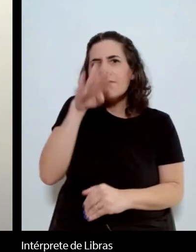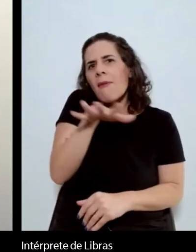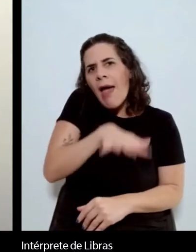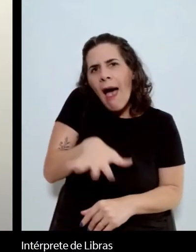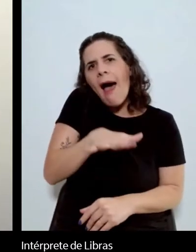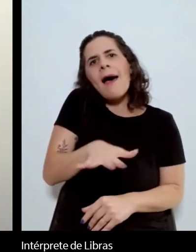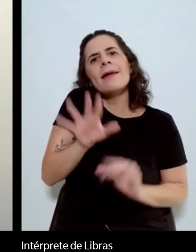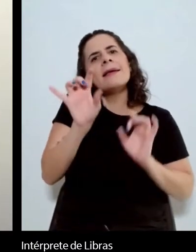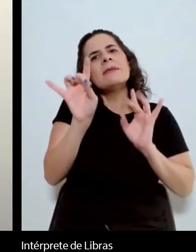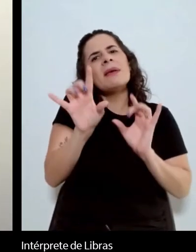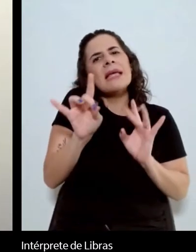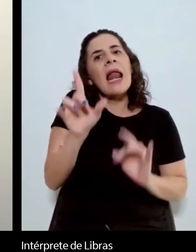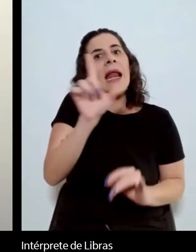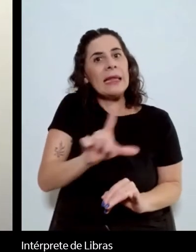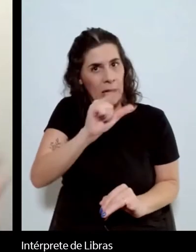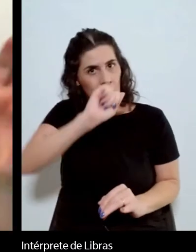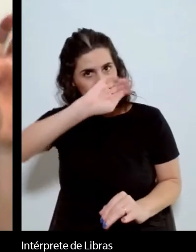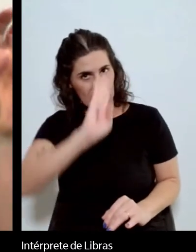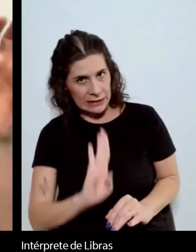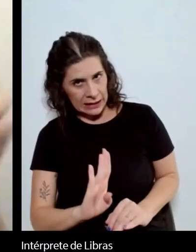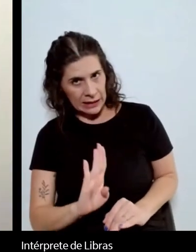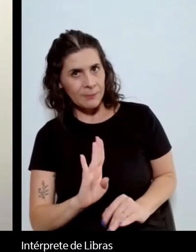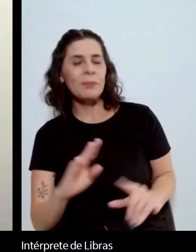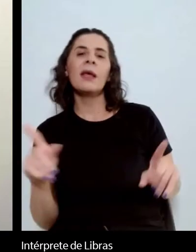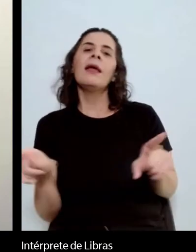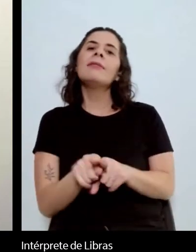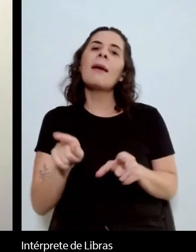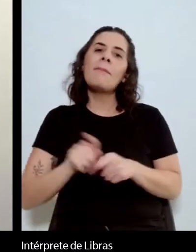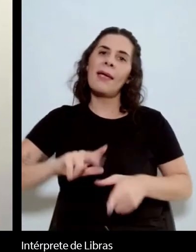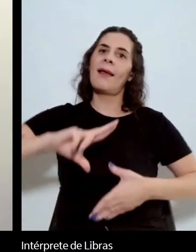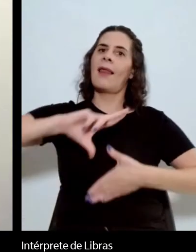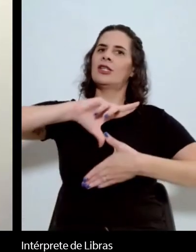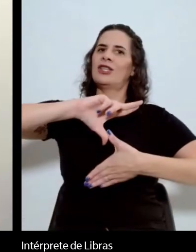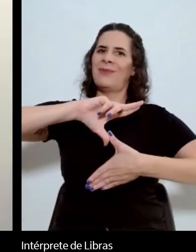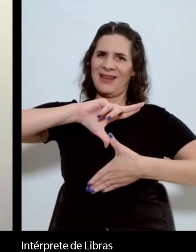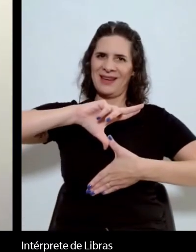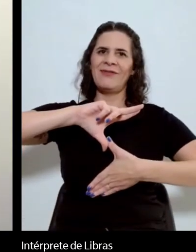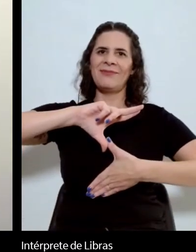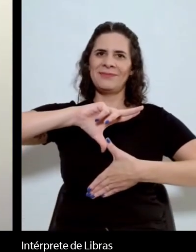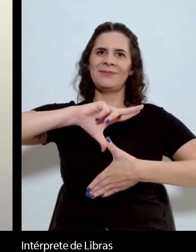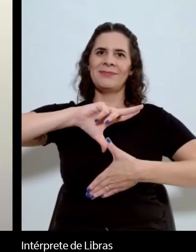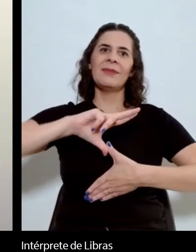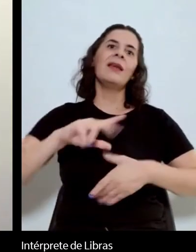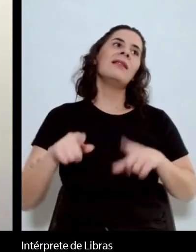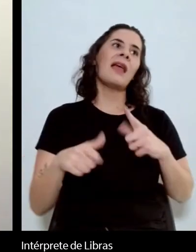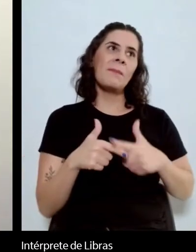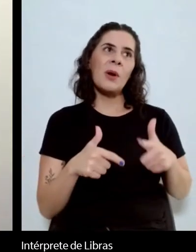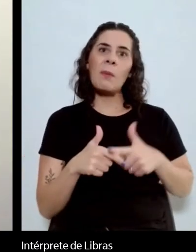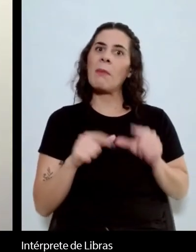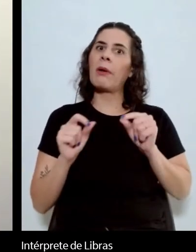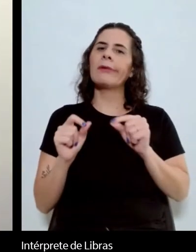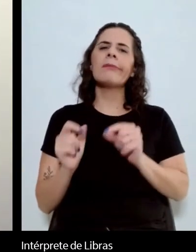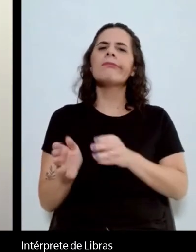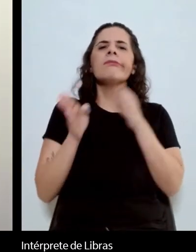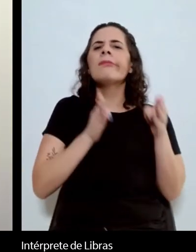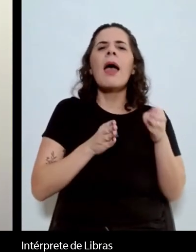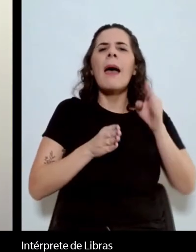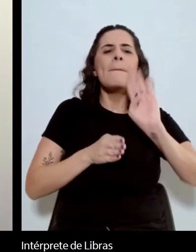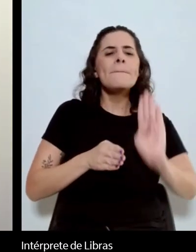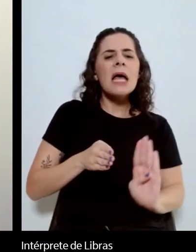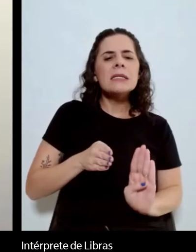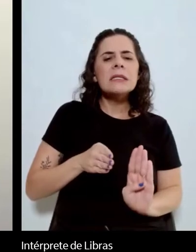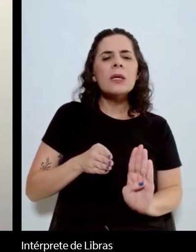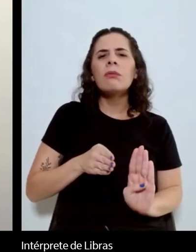literatura brasileira e latino-americana, ainda com esse problema entre onde que o Brasil entra nos